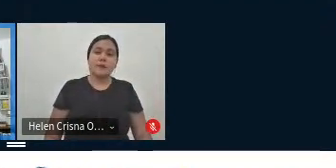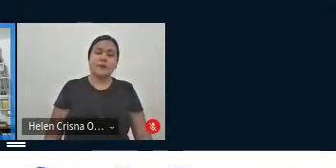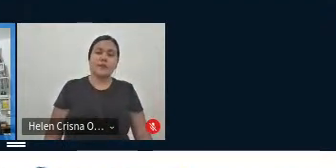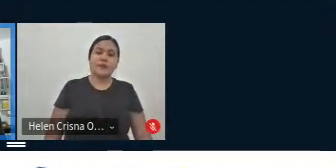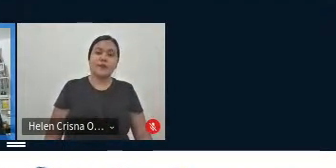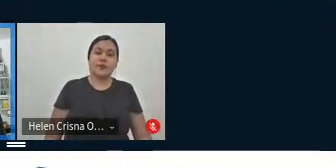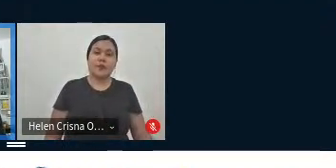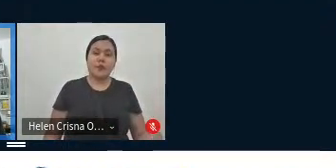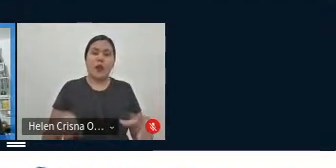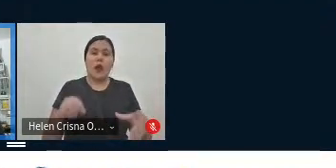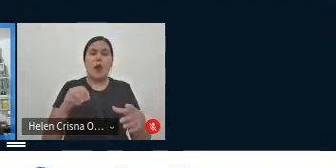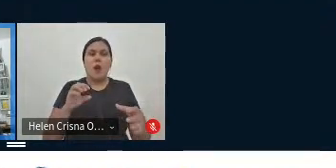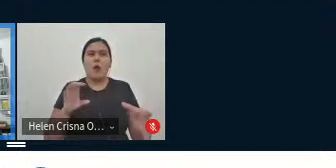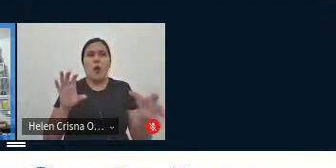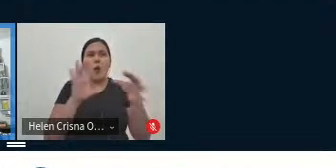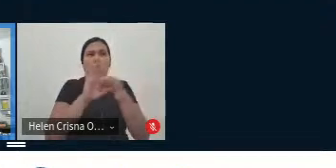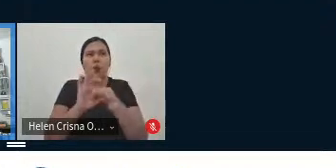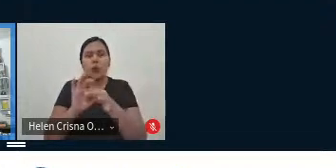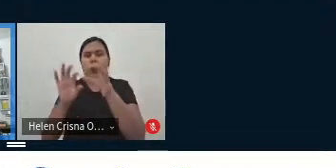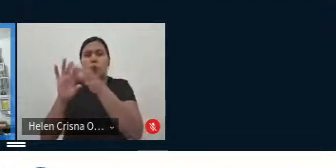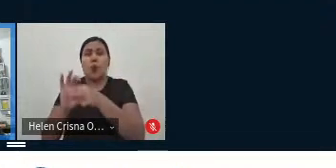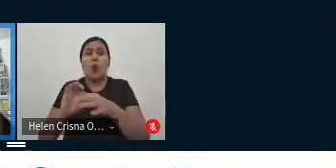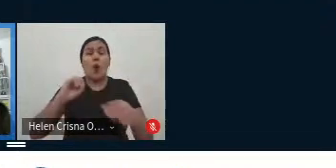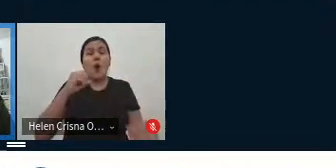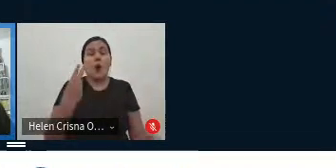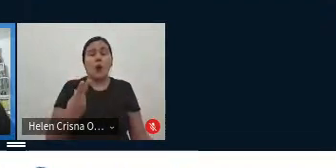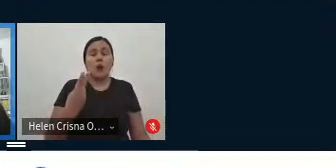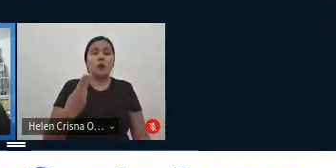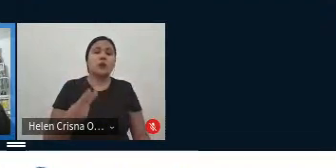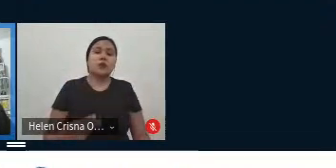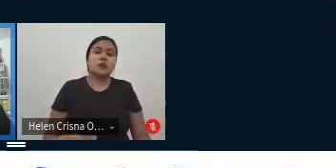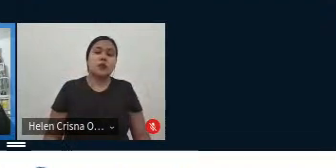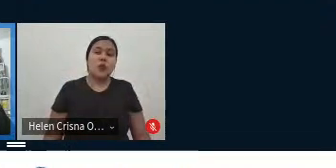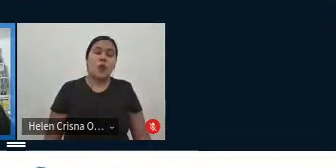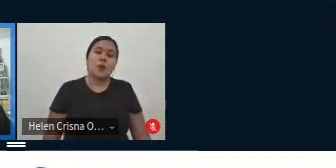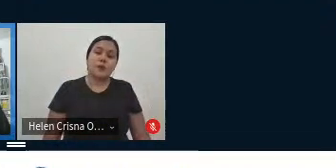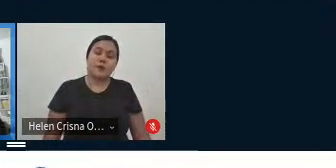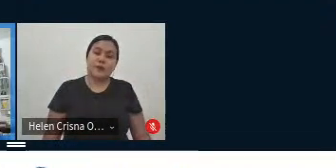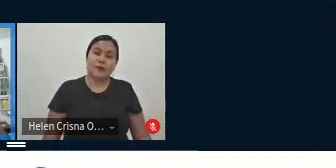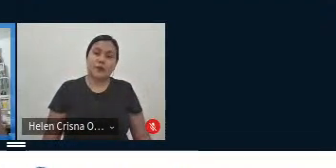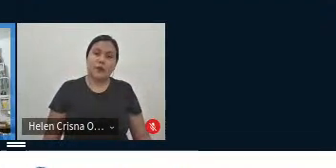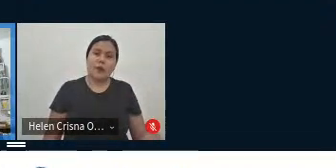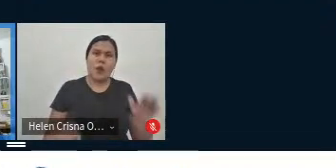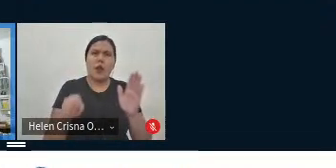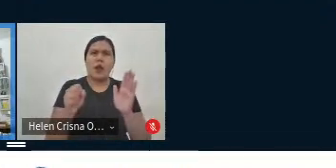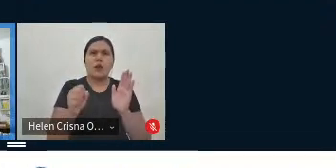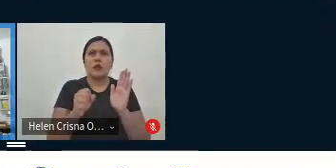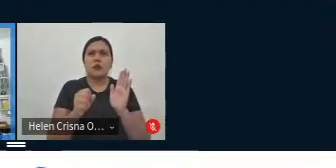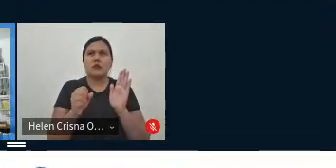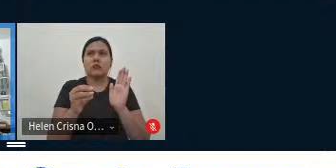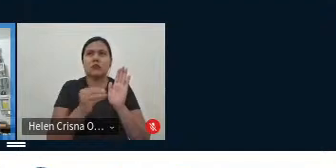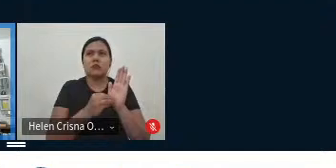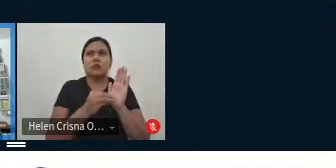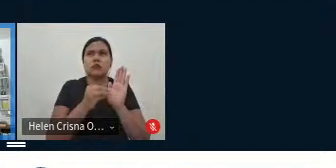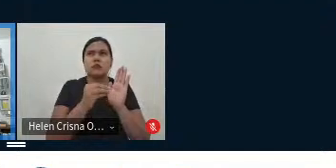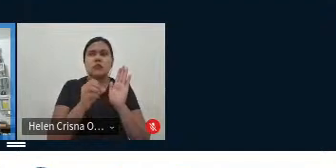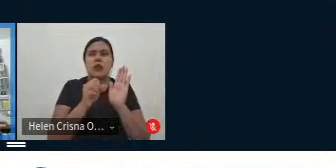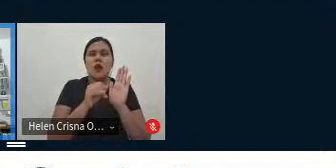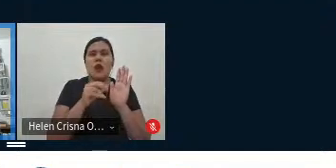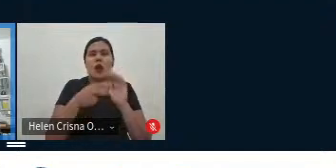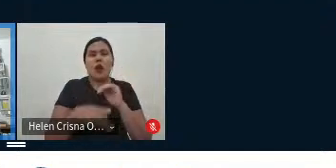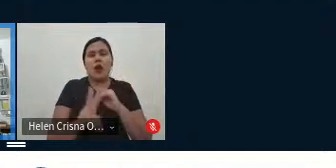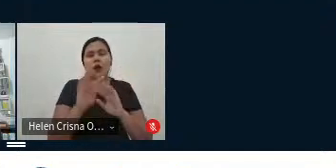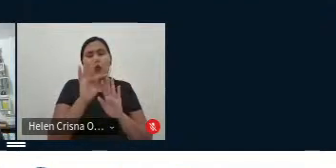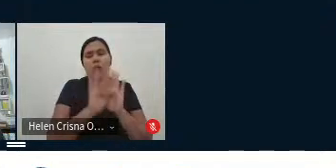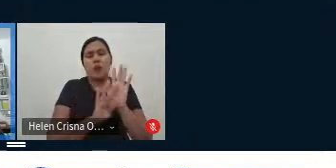como forma de ligação, ou então, elementos simbólicos que constituem a continuação do